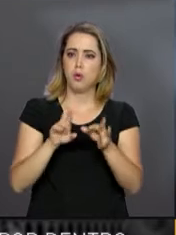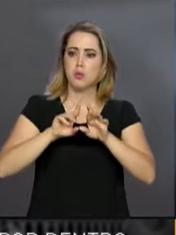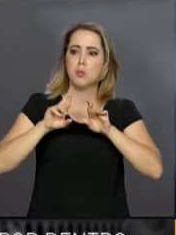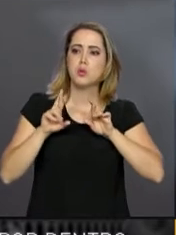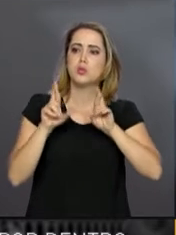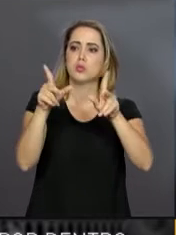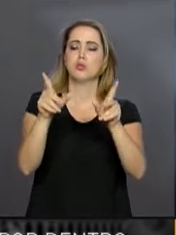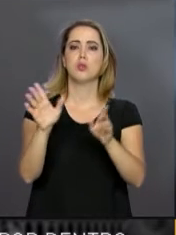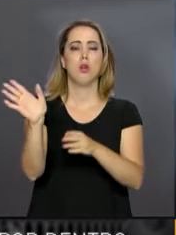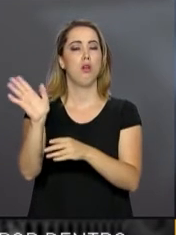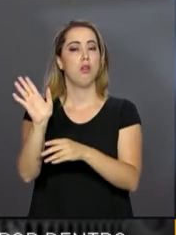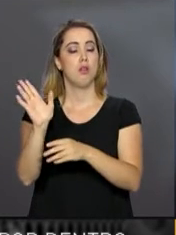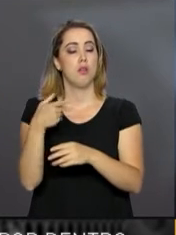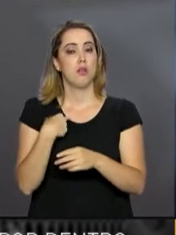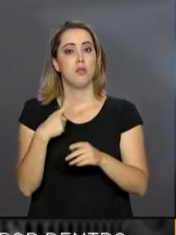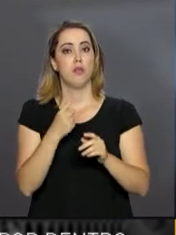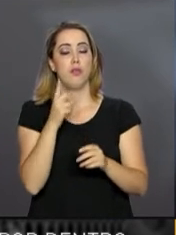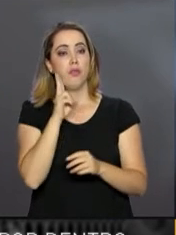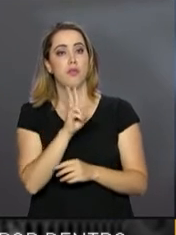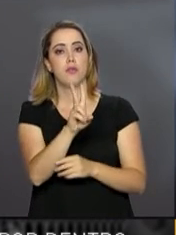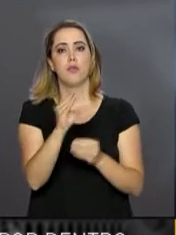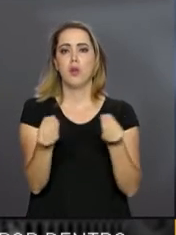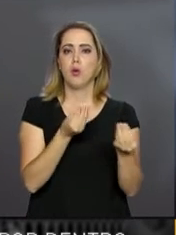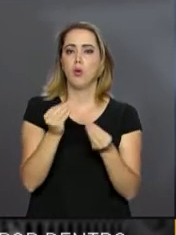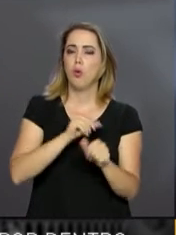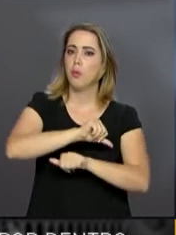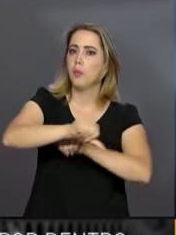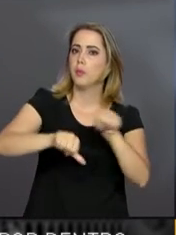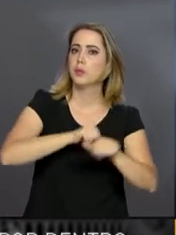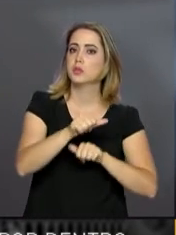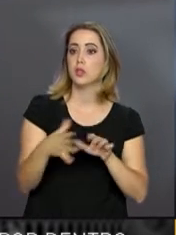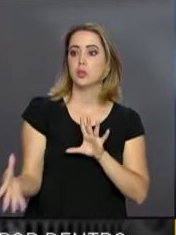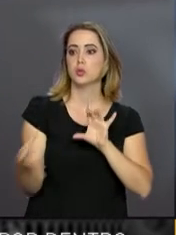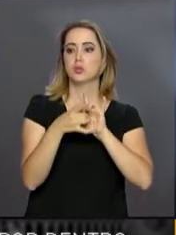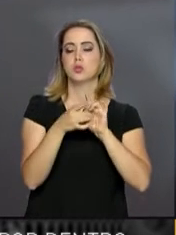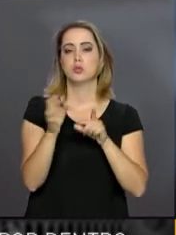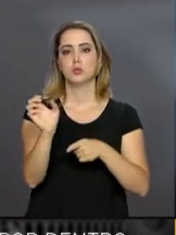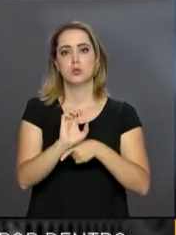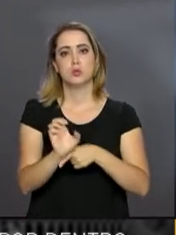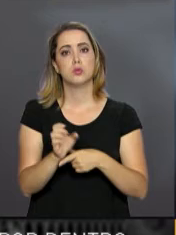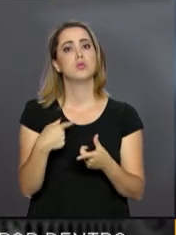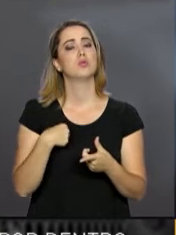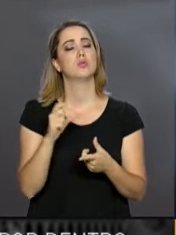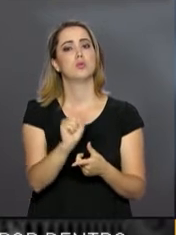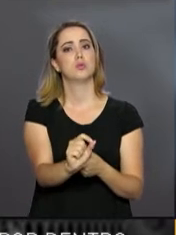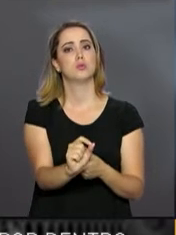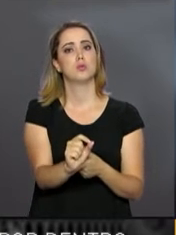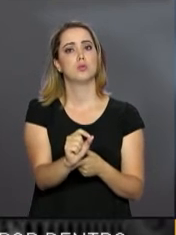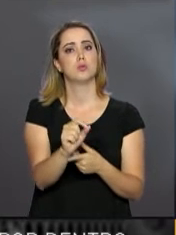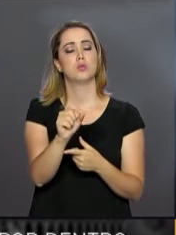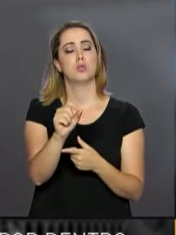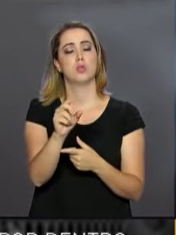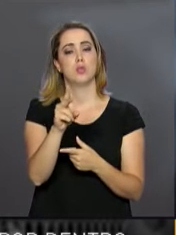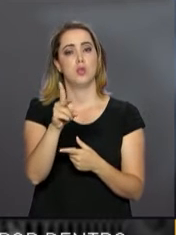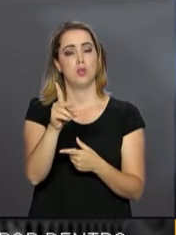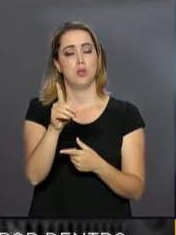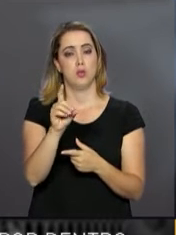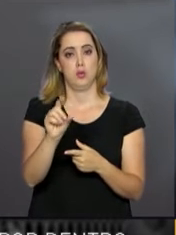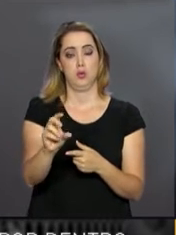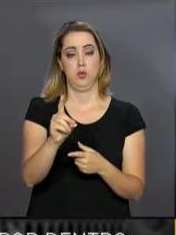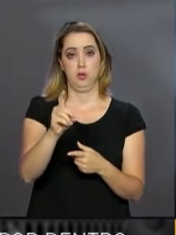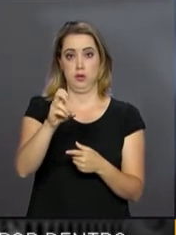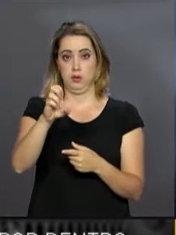e inclusive articulação com o Governo Estadual quanto ao Departamento de Estradas de Rodagem